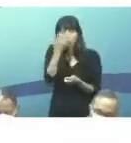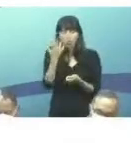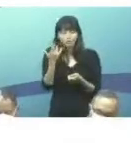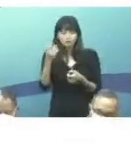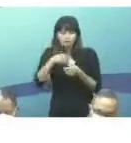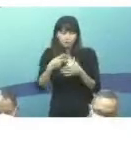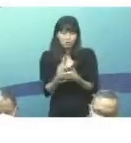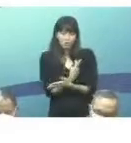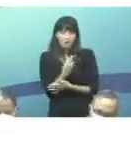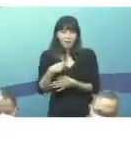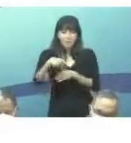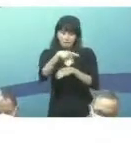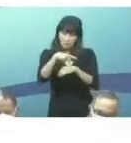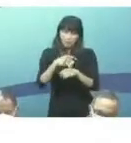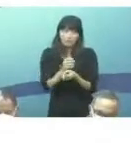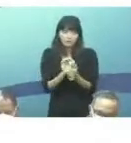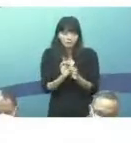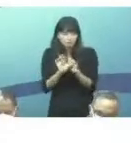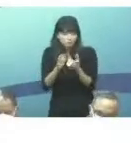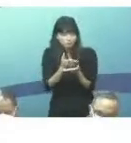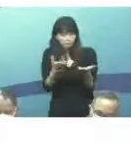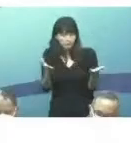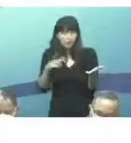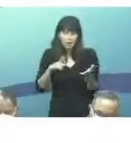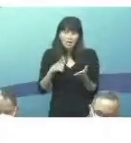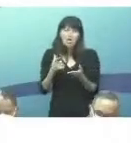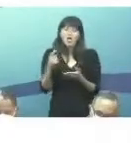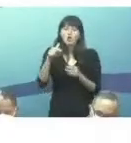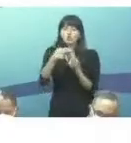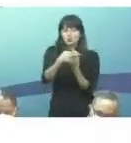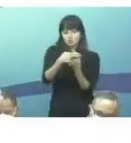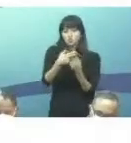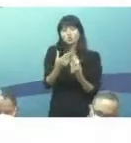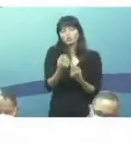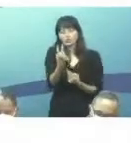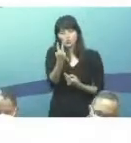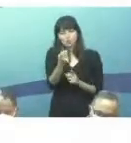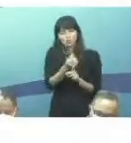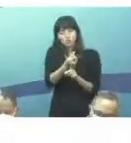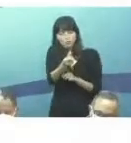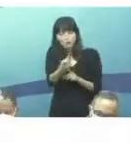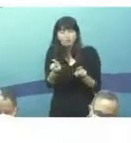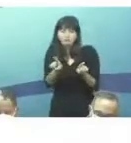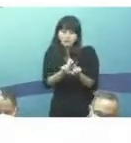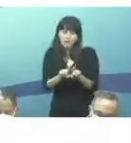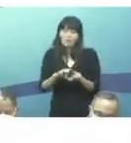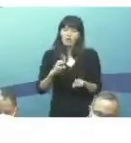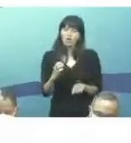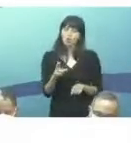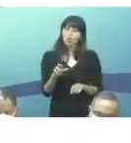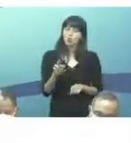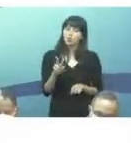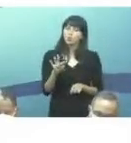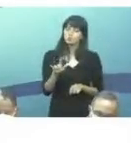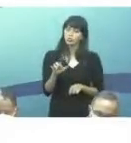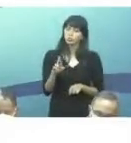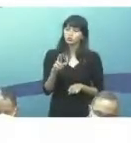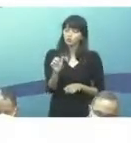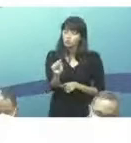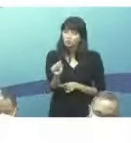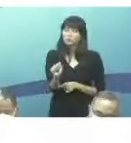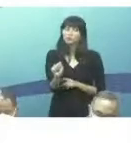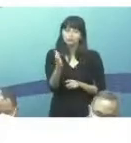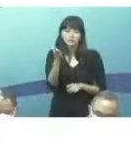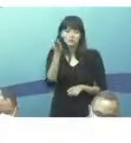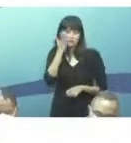país, ficará disponível no SUS a partir do segundo semestre. E a cultura, eu acho que quem trabalha no laboratório sabe